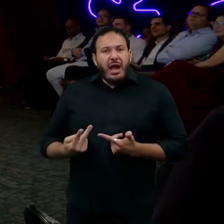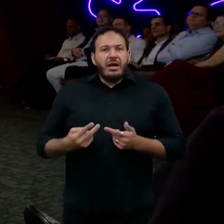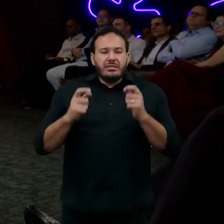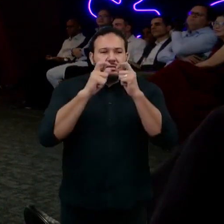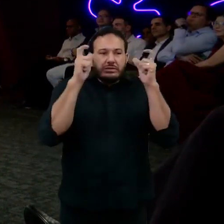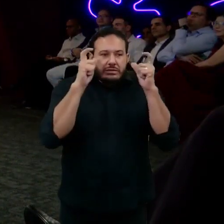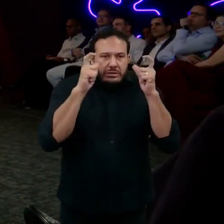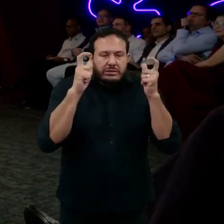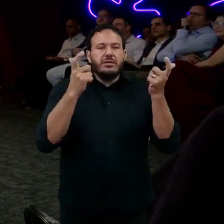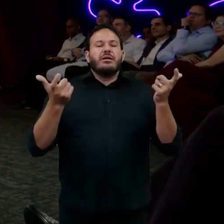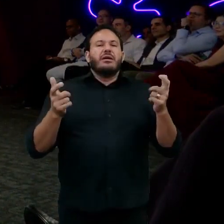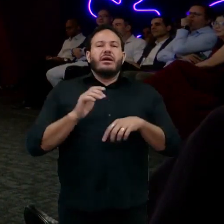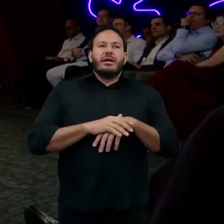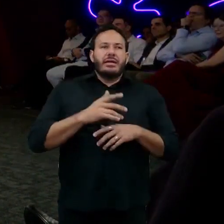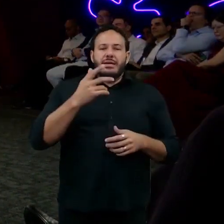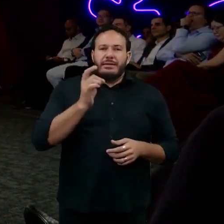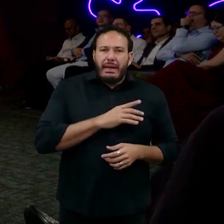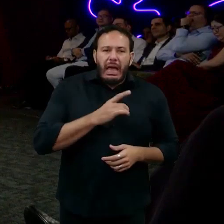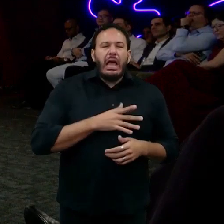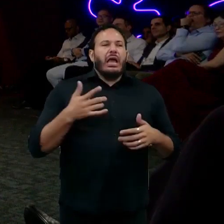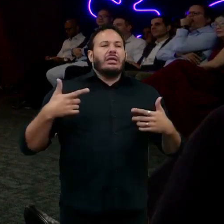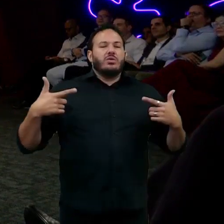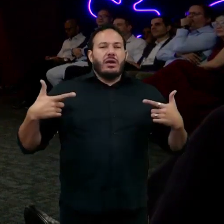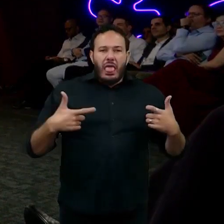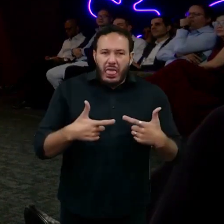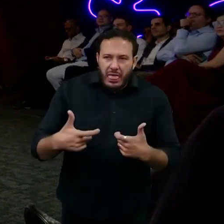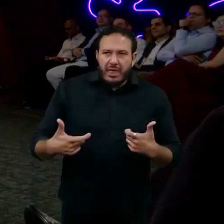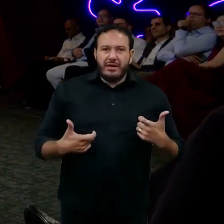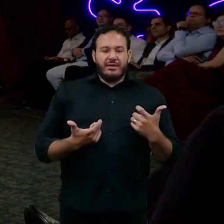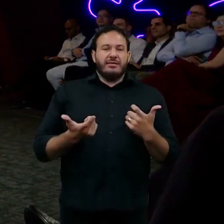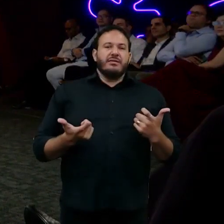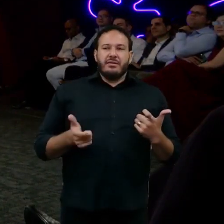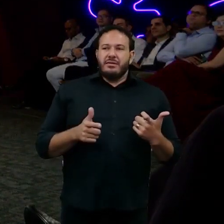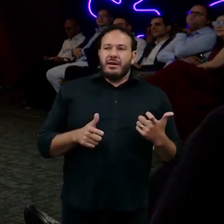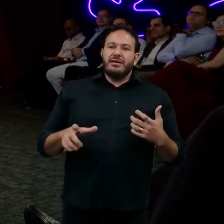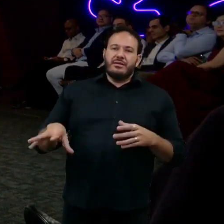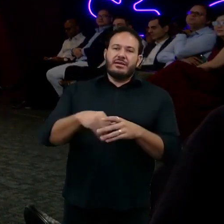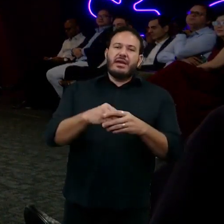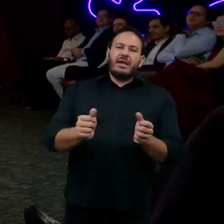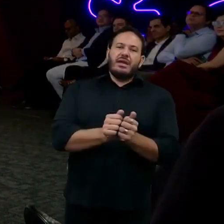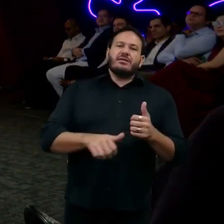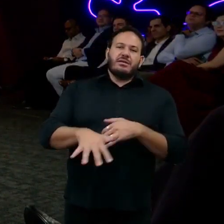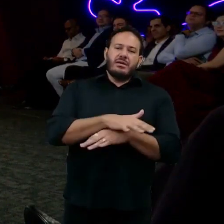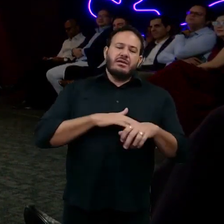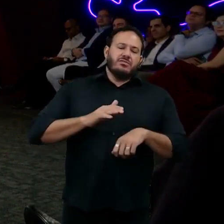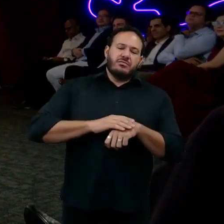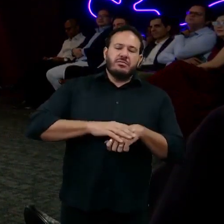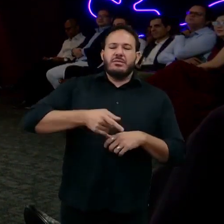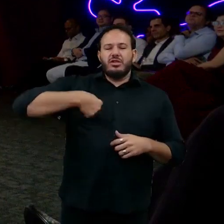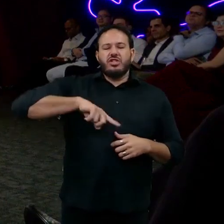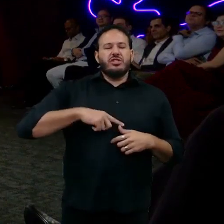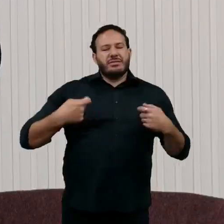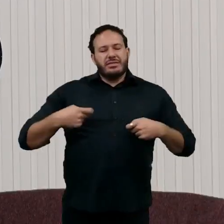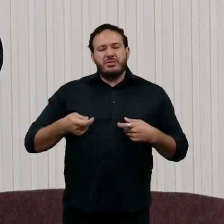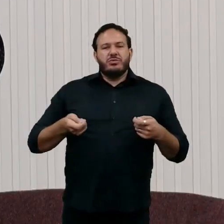medo e guerras é aqui que entra na equação e é isso que nós precisamos lidar e é com a